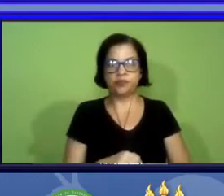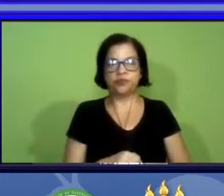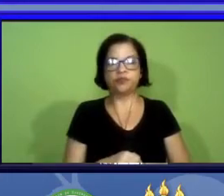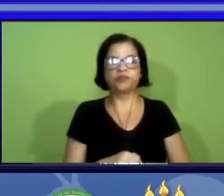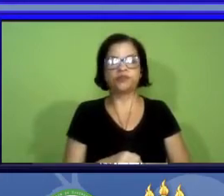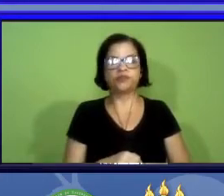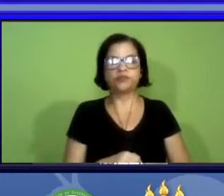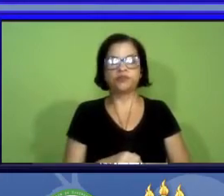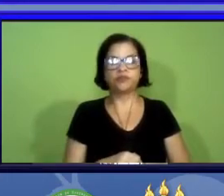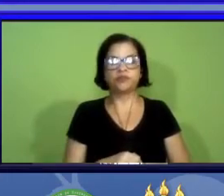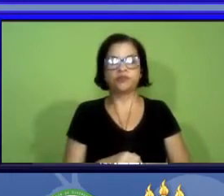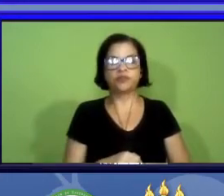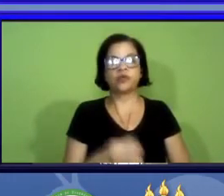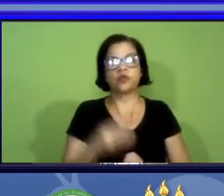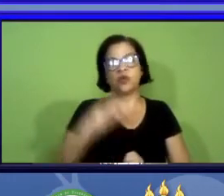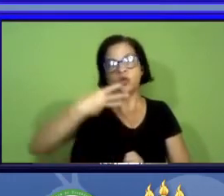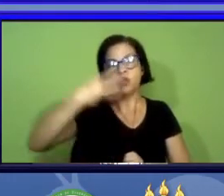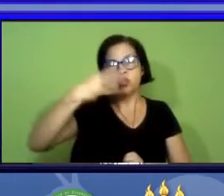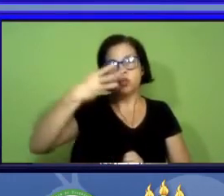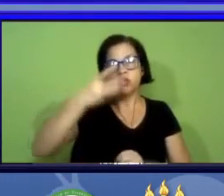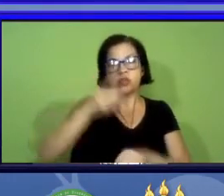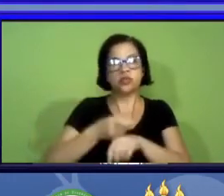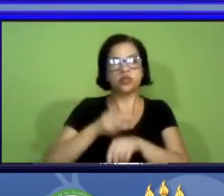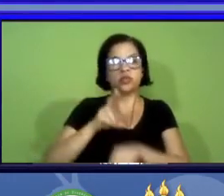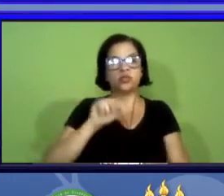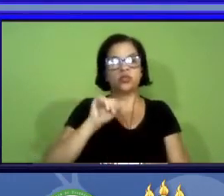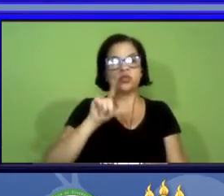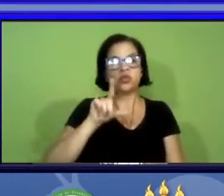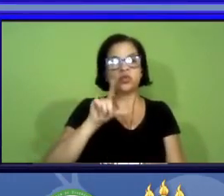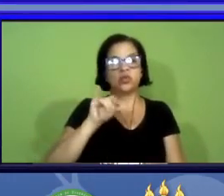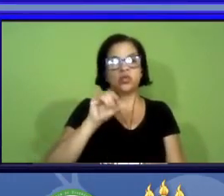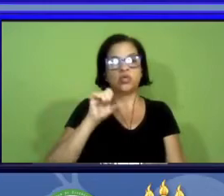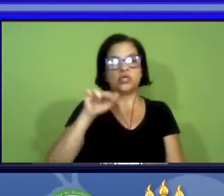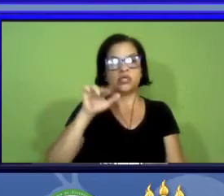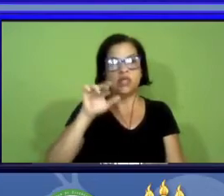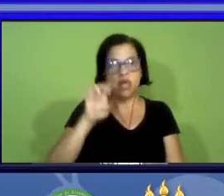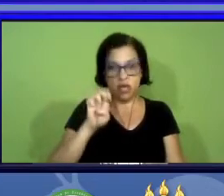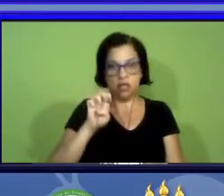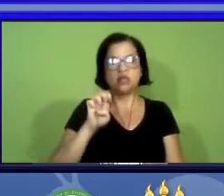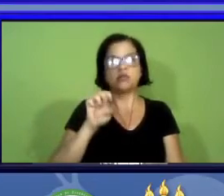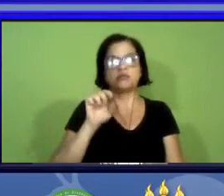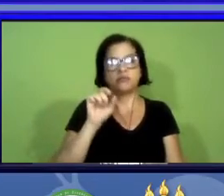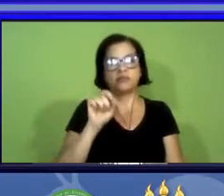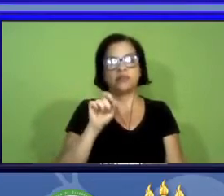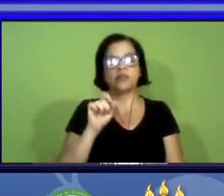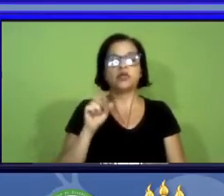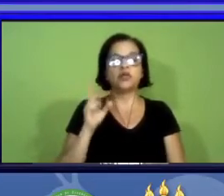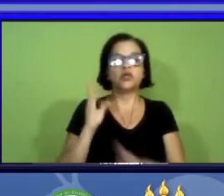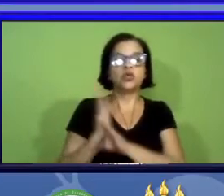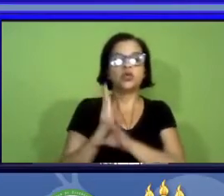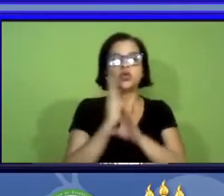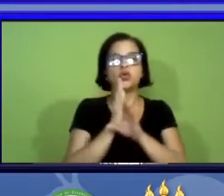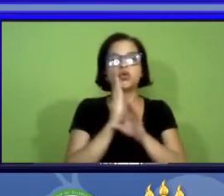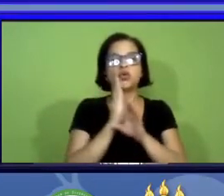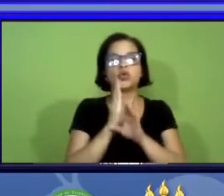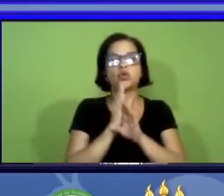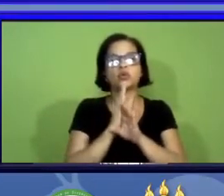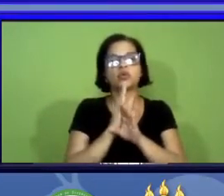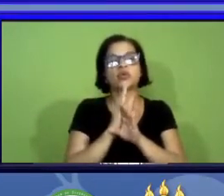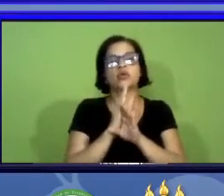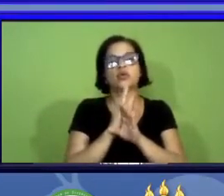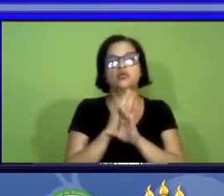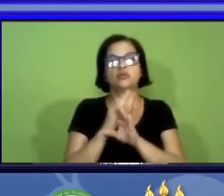e o terceiro foi o da doutora Lisiane Venti redescobrindo os tefritóides brasileiros